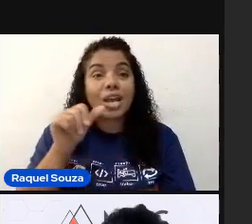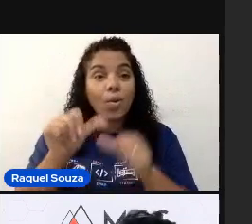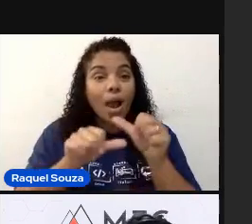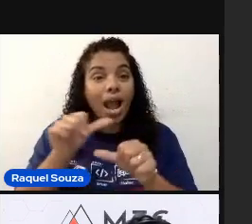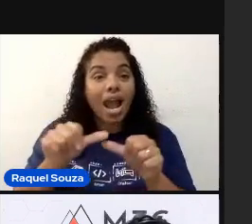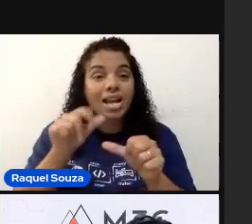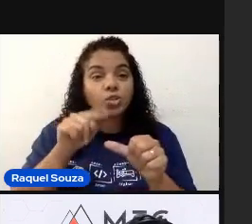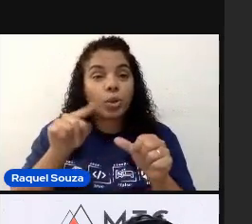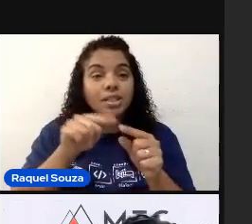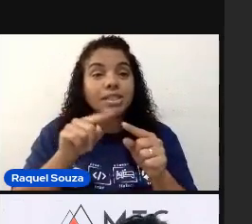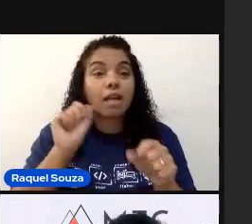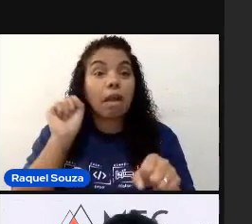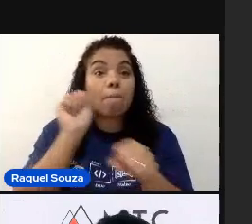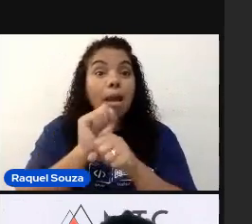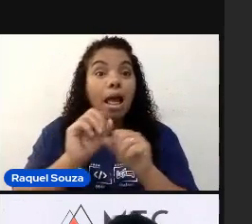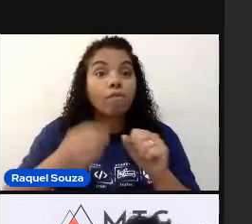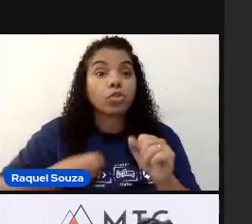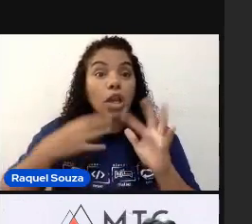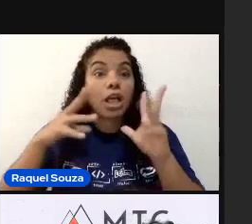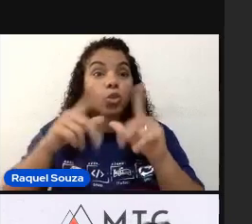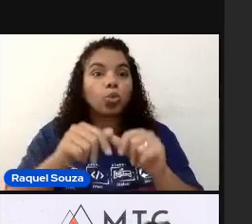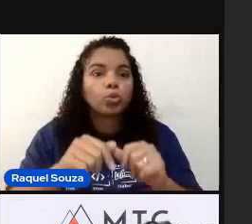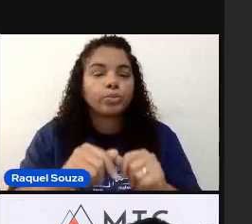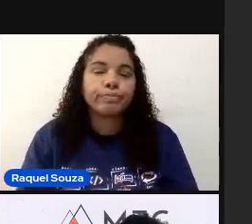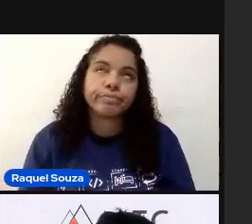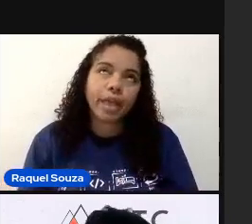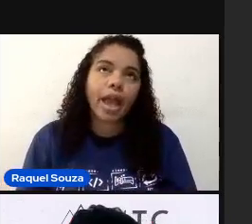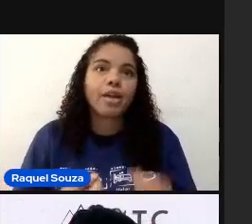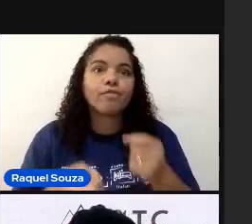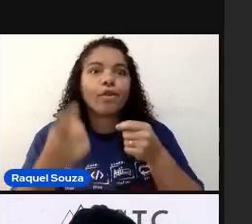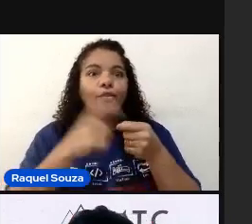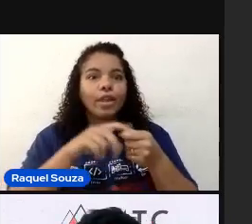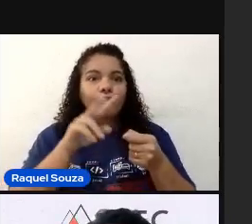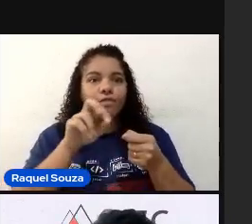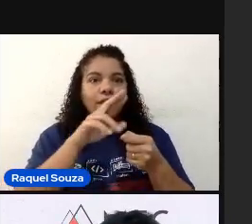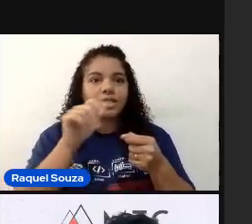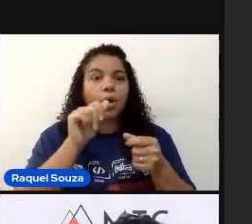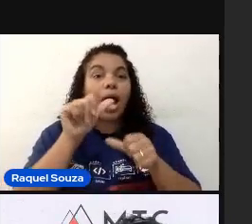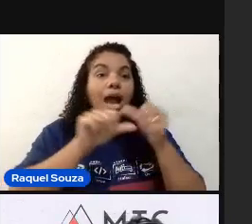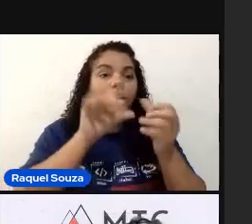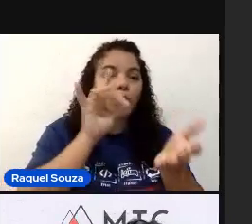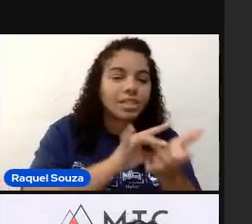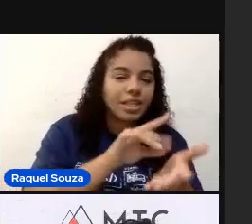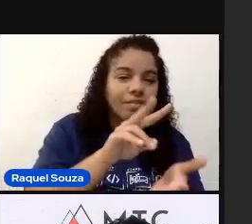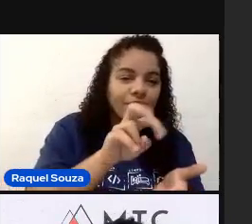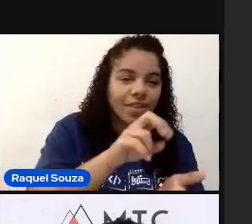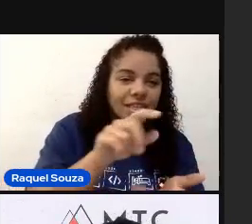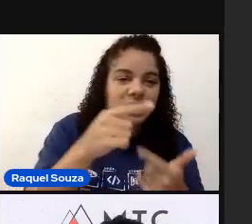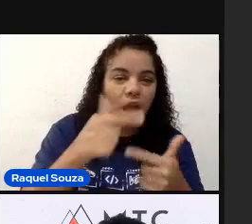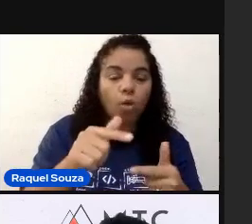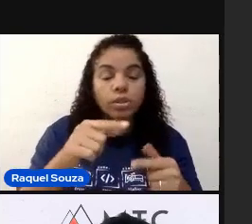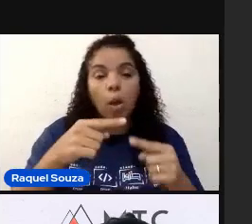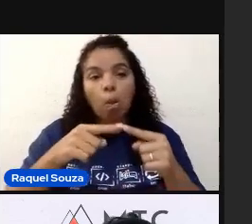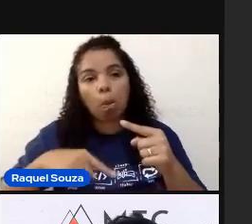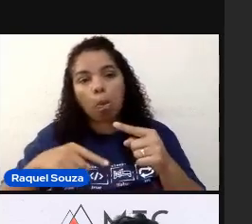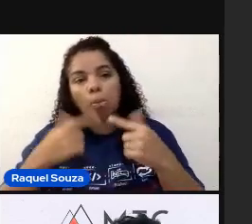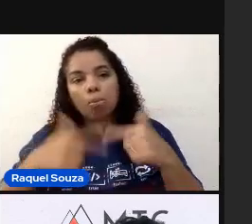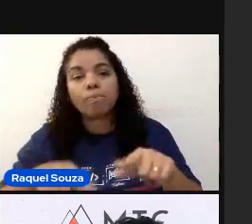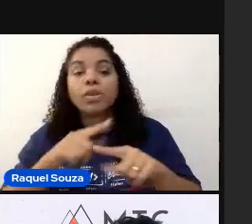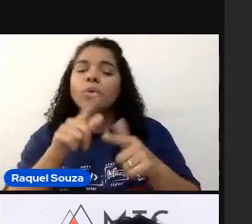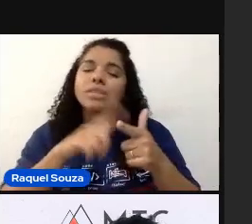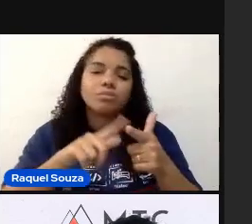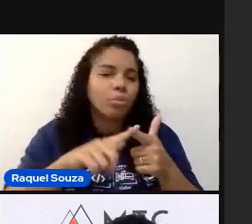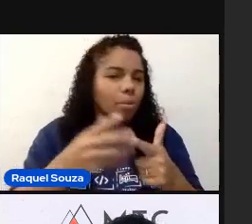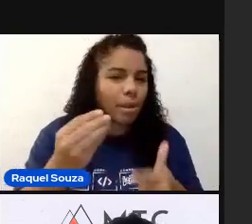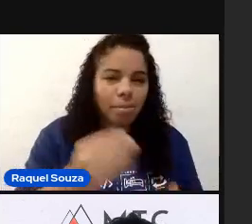Parava de funcionar tudo. Daí eu tive que voltar a versão. Daí eu depois atualizava a versão. E isso, assim, é um problemaço também.